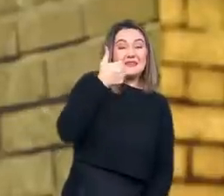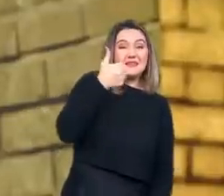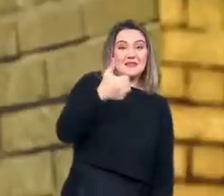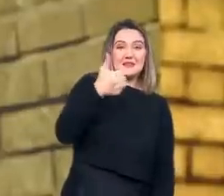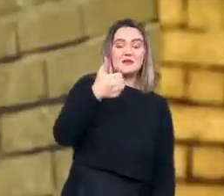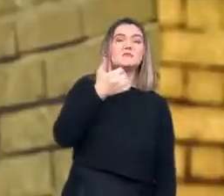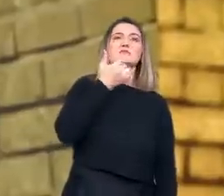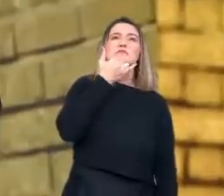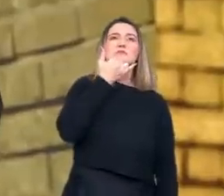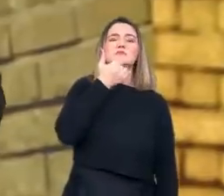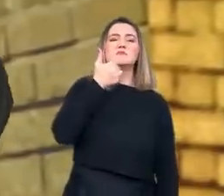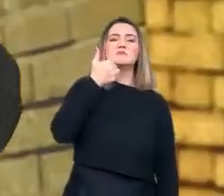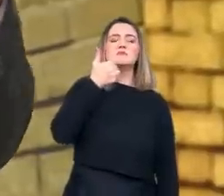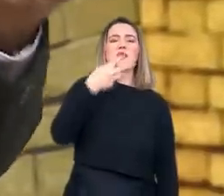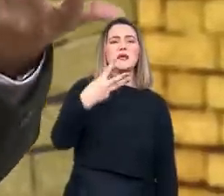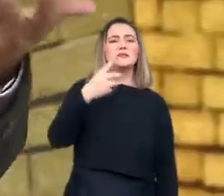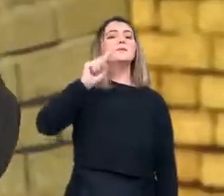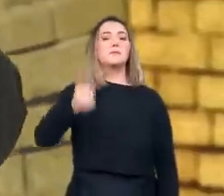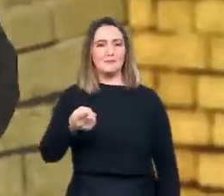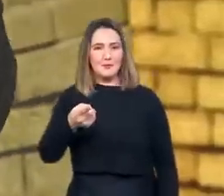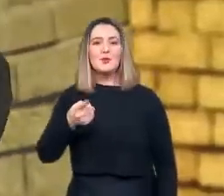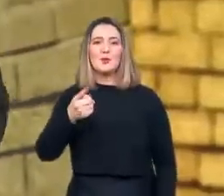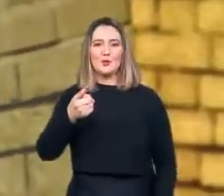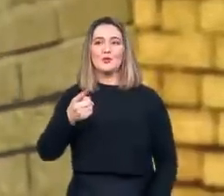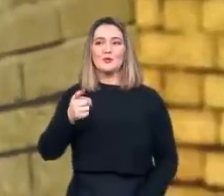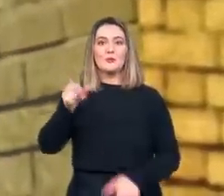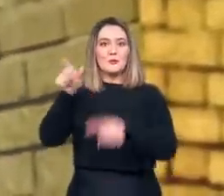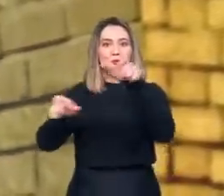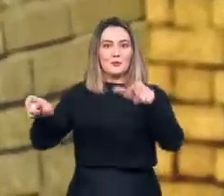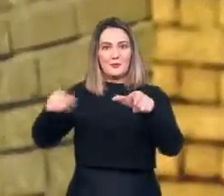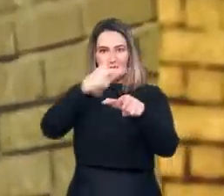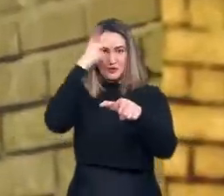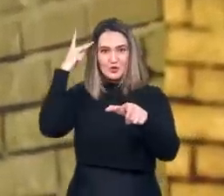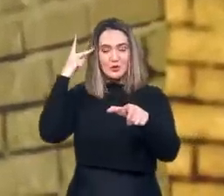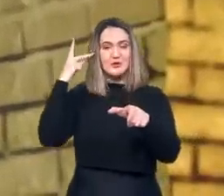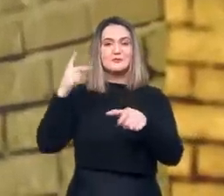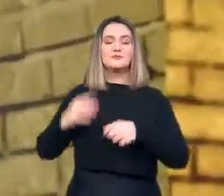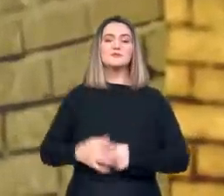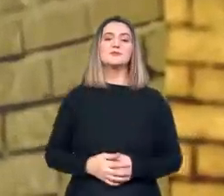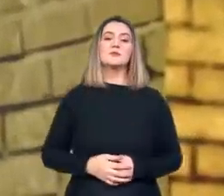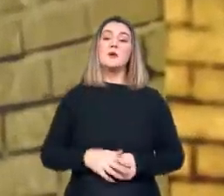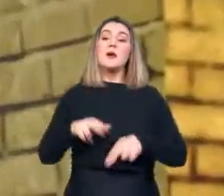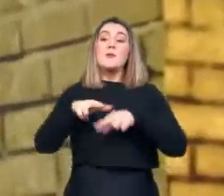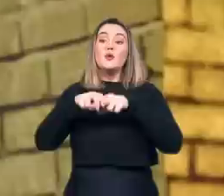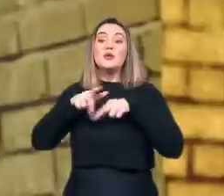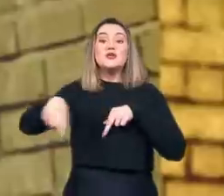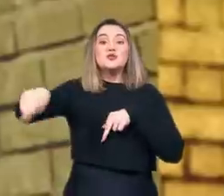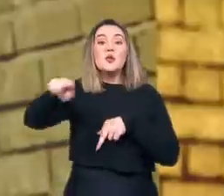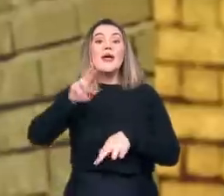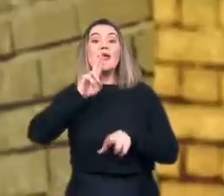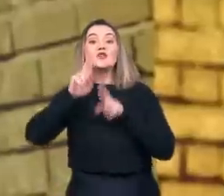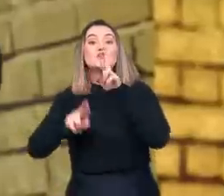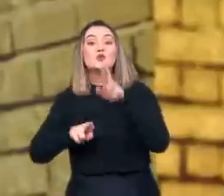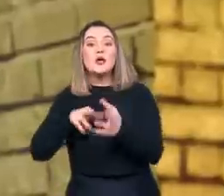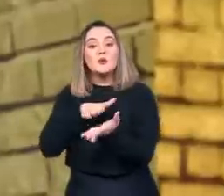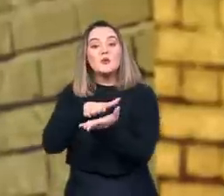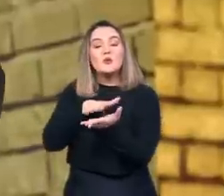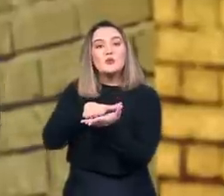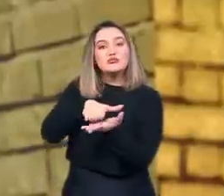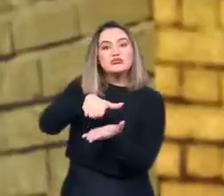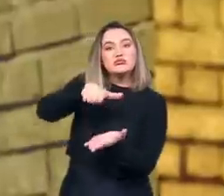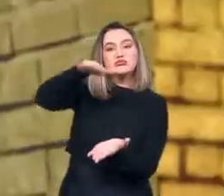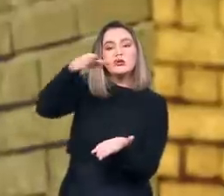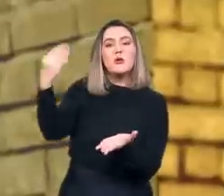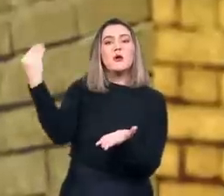Então, ao contrário do que se divulga, concluíram os pesquisadores, o número de pessoas condenadas à pena máxima, pena capital,